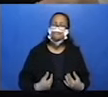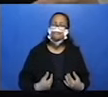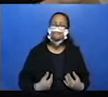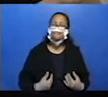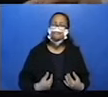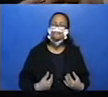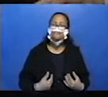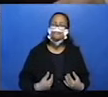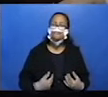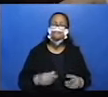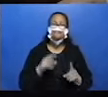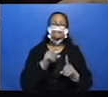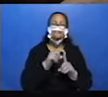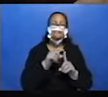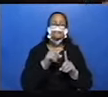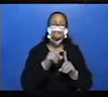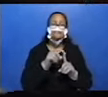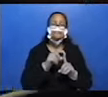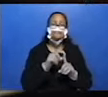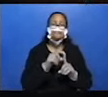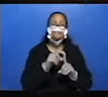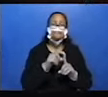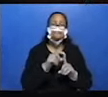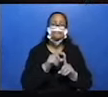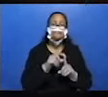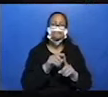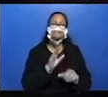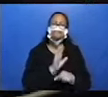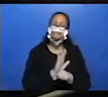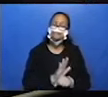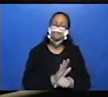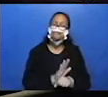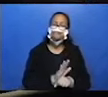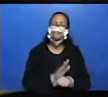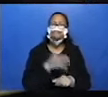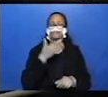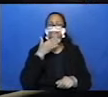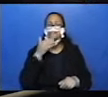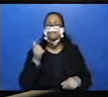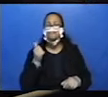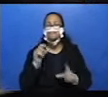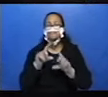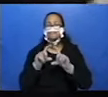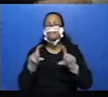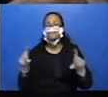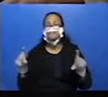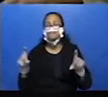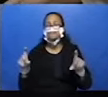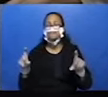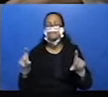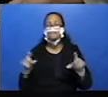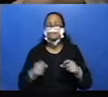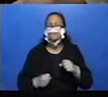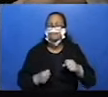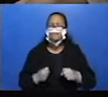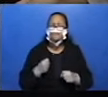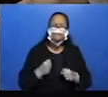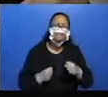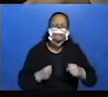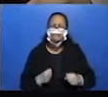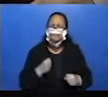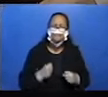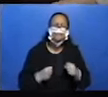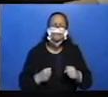palavra e depois a outra, isso te ajuda a ver qual que fica com mais sentido. Então, olha lá. Ela correu muito.